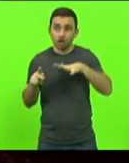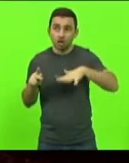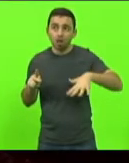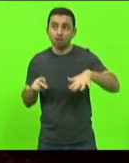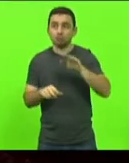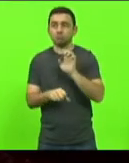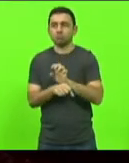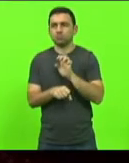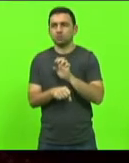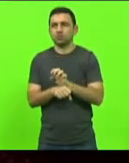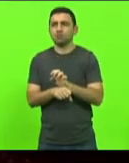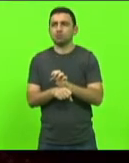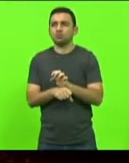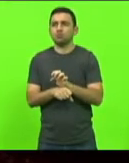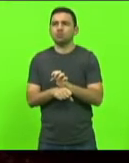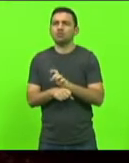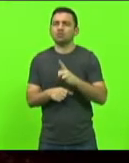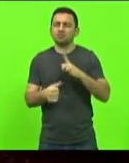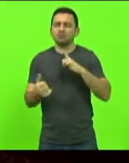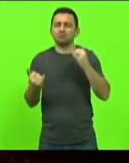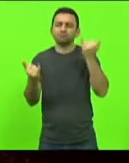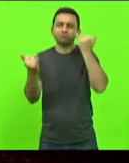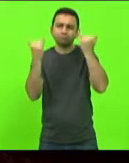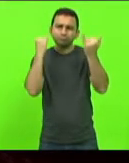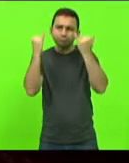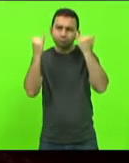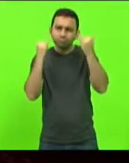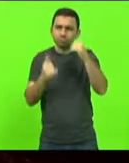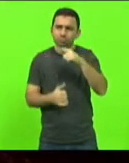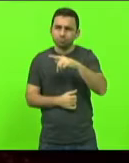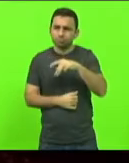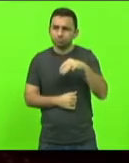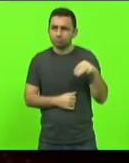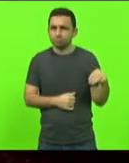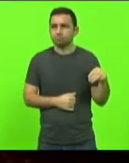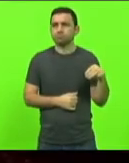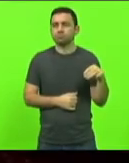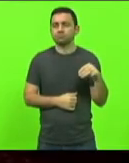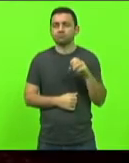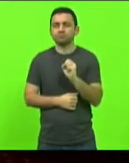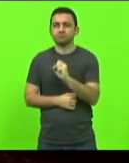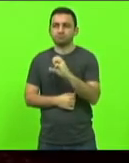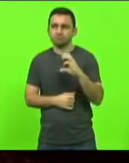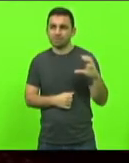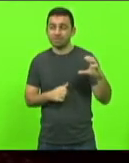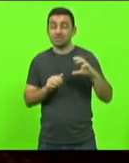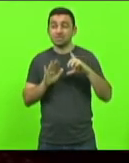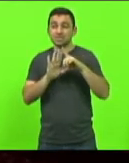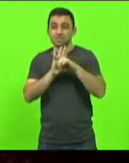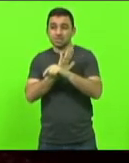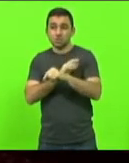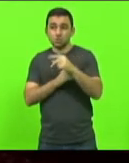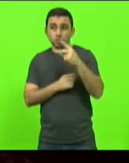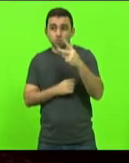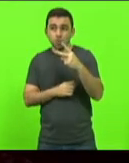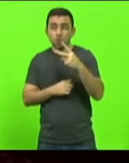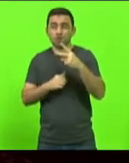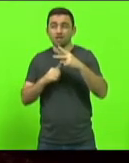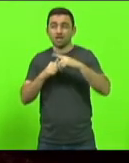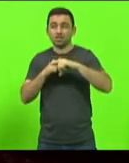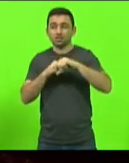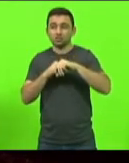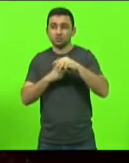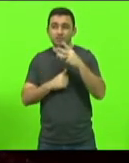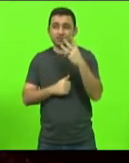juntamente também com informação da Polícia Militar de Santa Catarina, que no inciso 2 do artigo 3º do